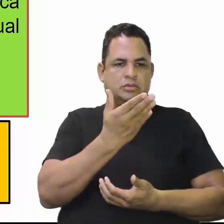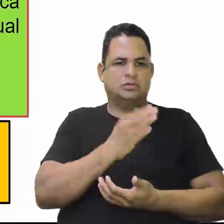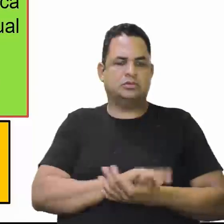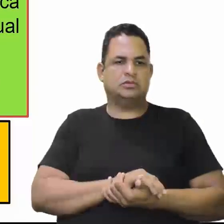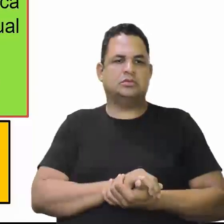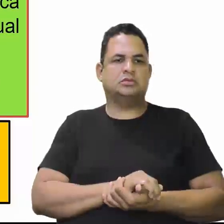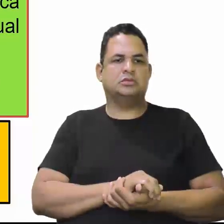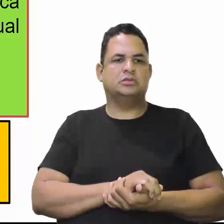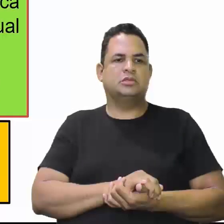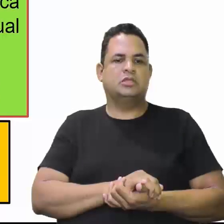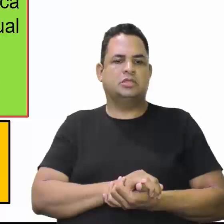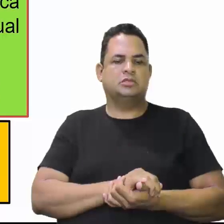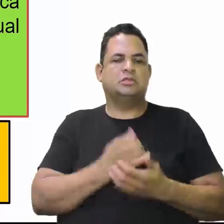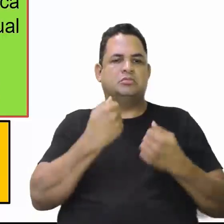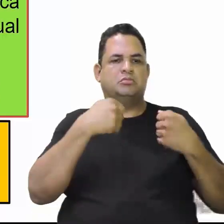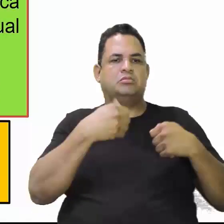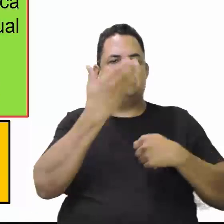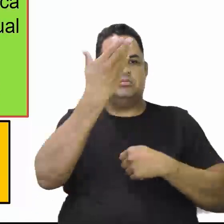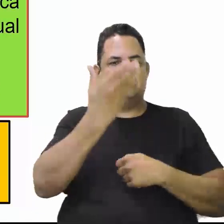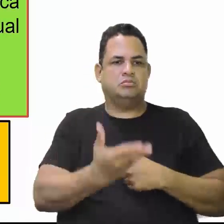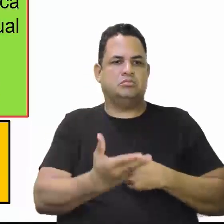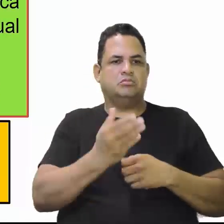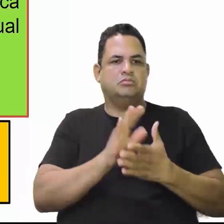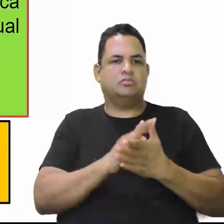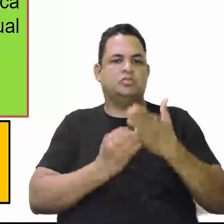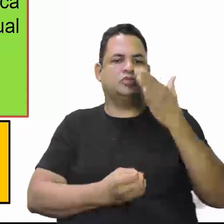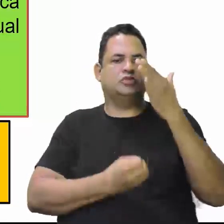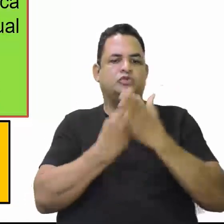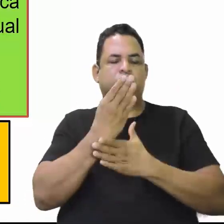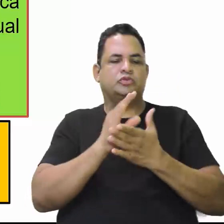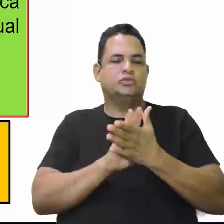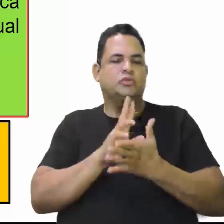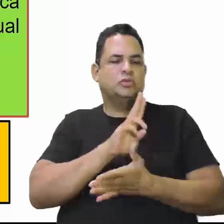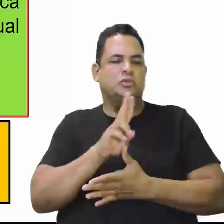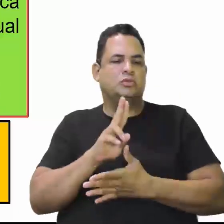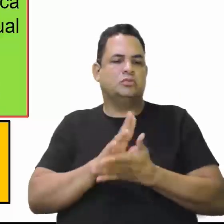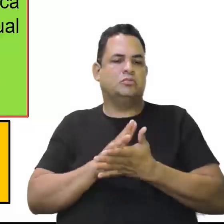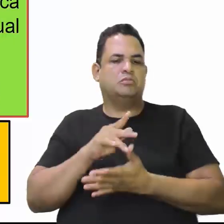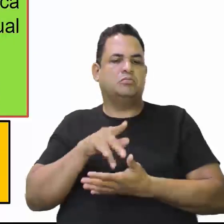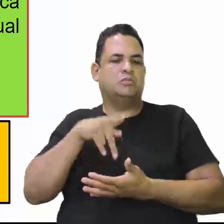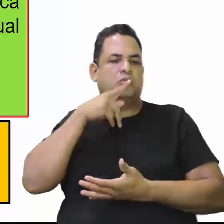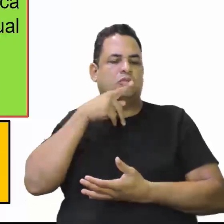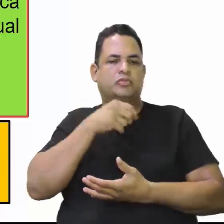possibilidade aqui da criação do nome Porto Velho.